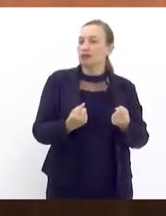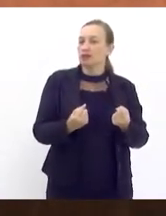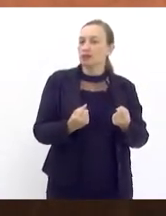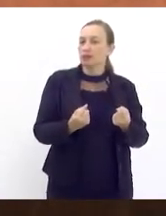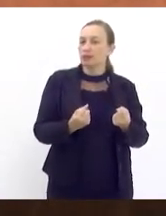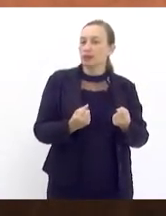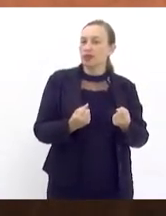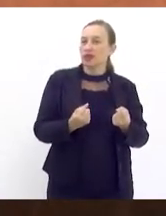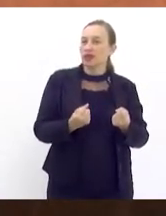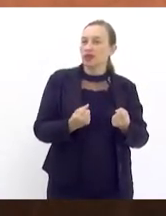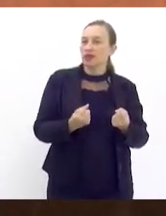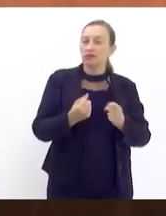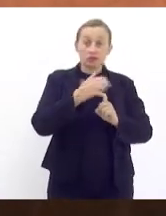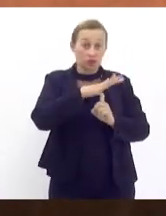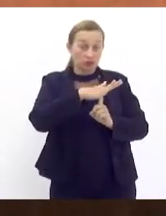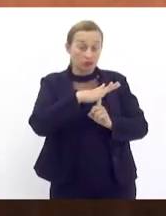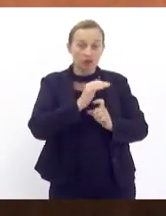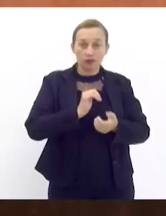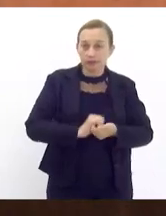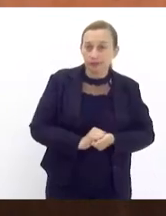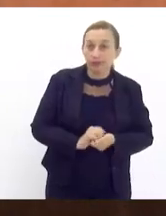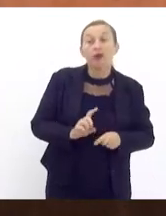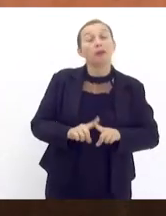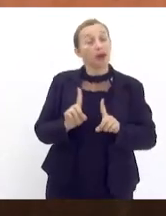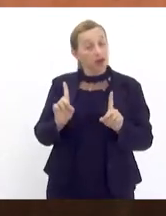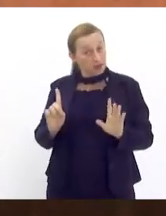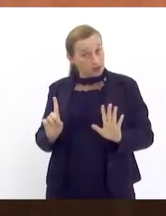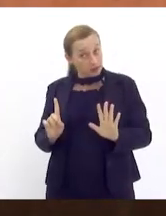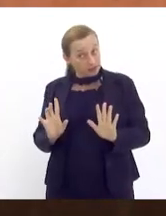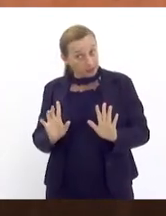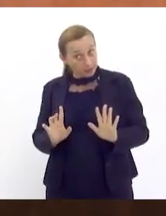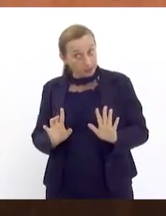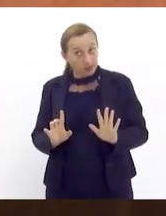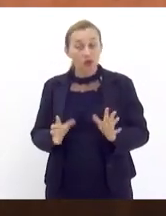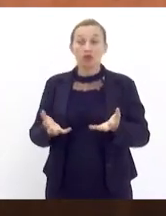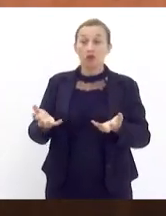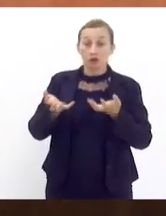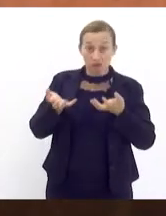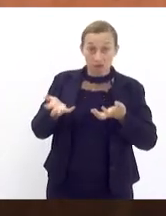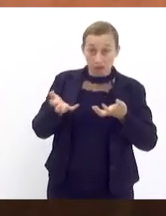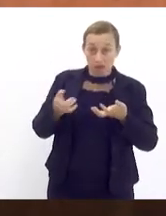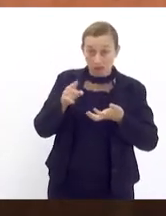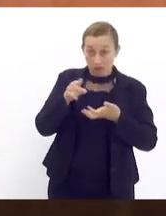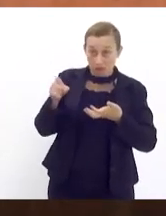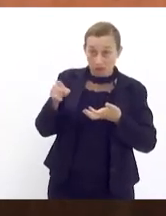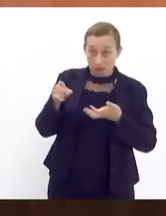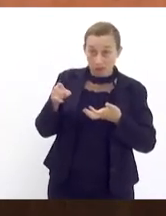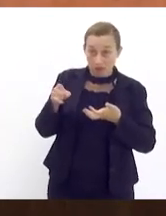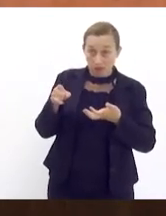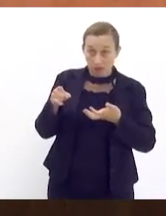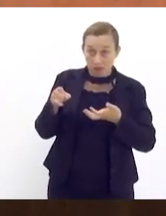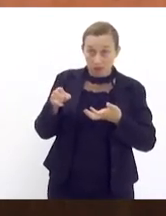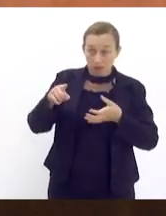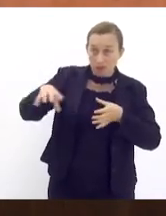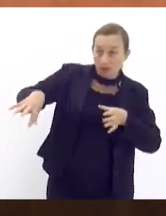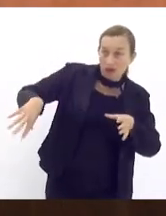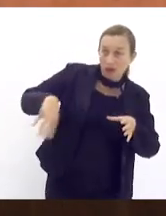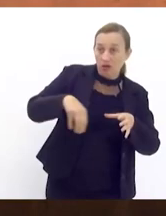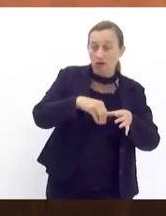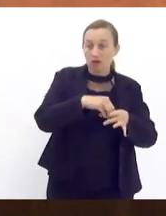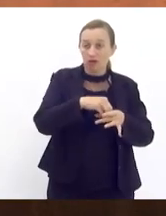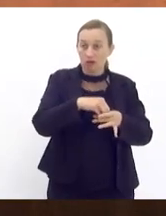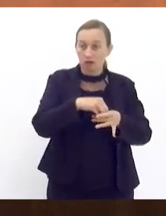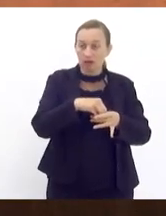de existir os feirantes. Mas ainda o que eles querem é que sejam eles agregados